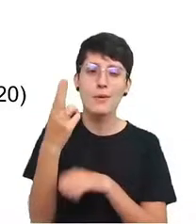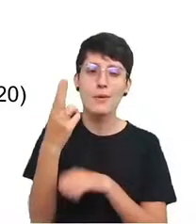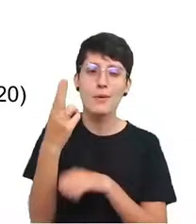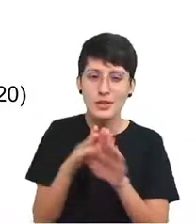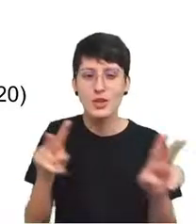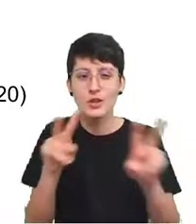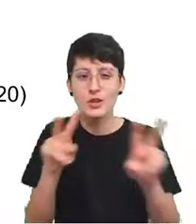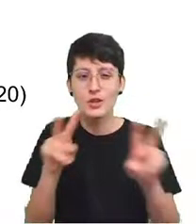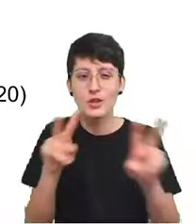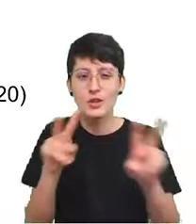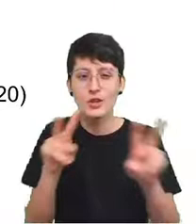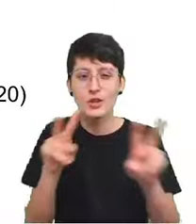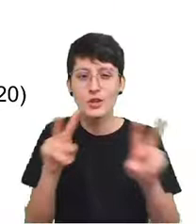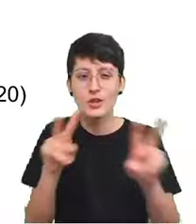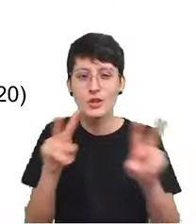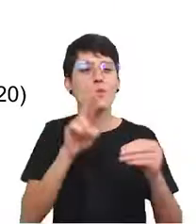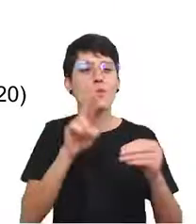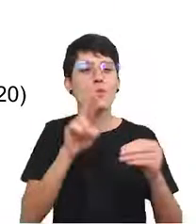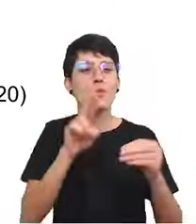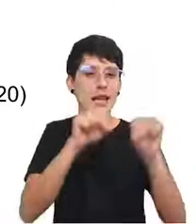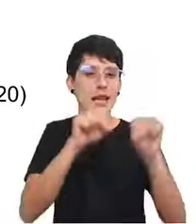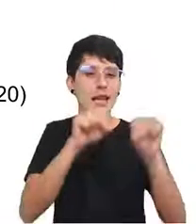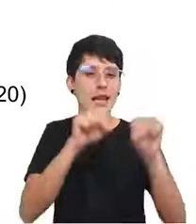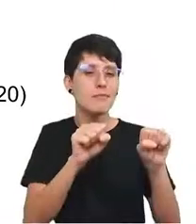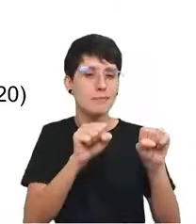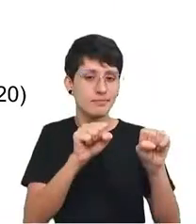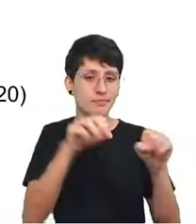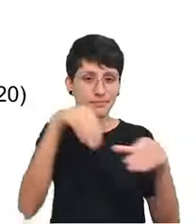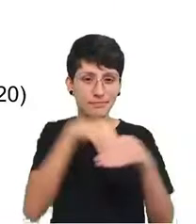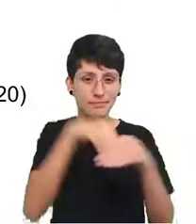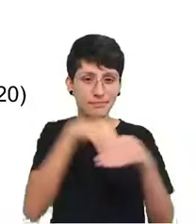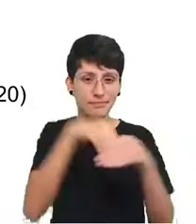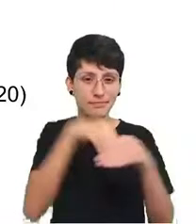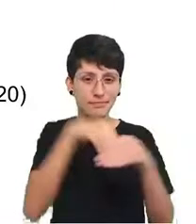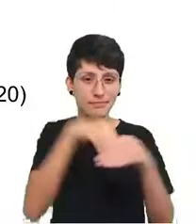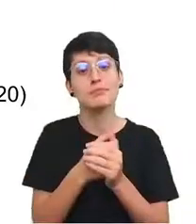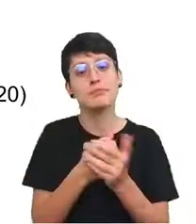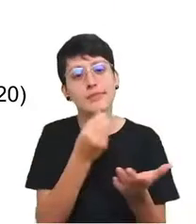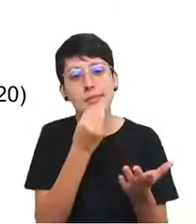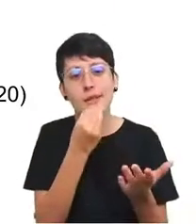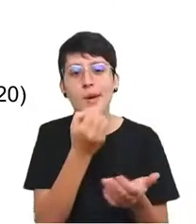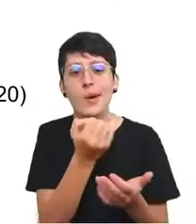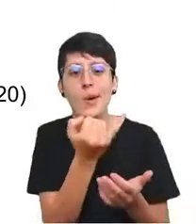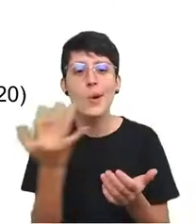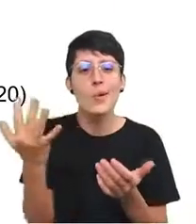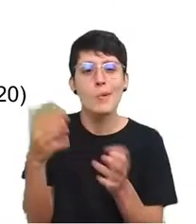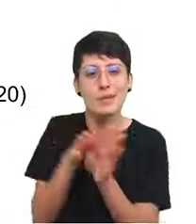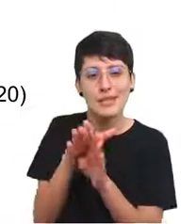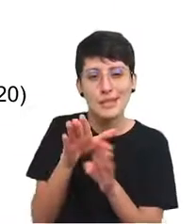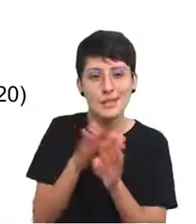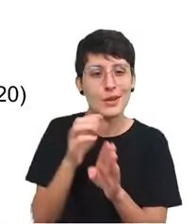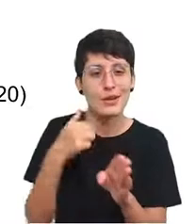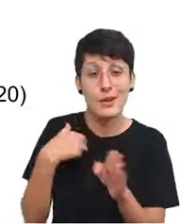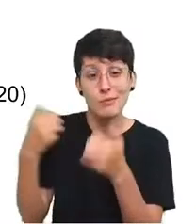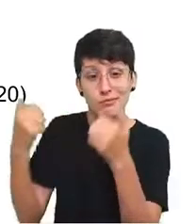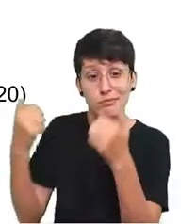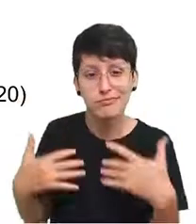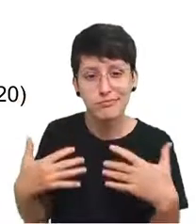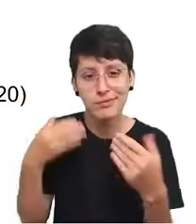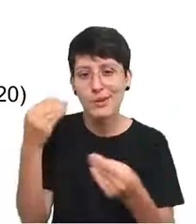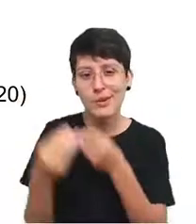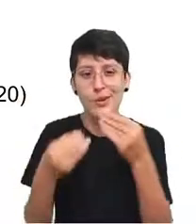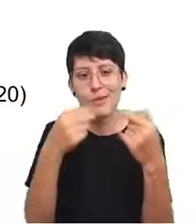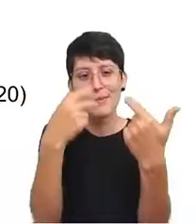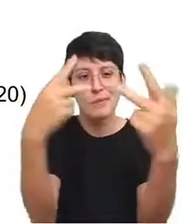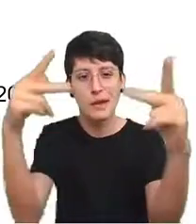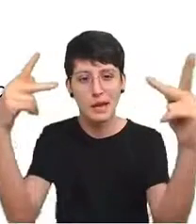machine learning no jornalismo de dados. E, claro, são apenas orientações, eu não vou dizer como fazer o seu trabalho, mas no meu caso eu